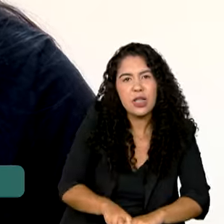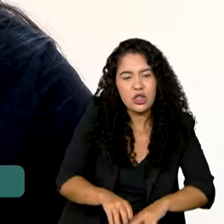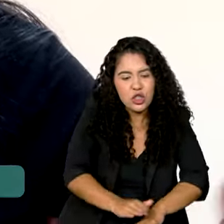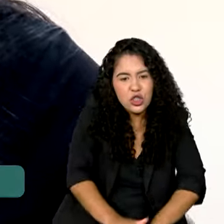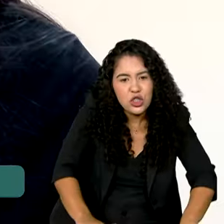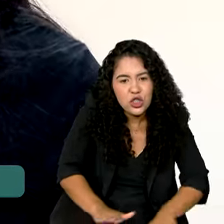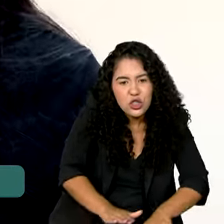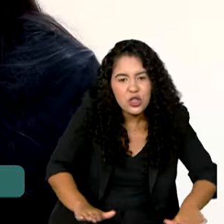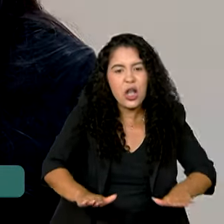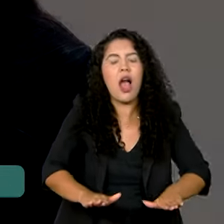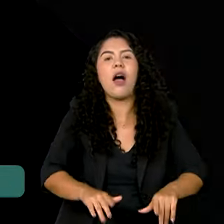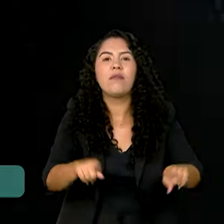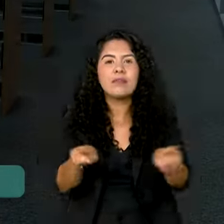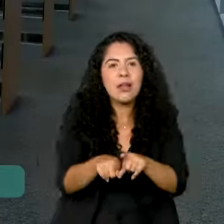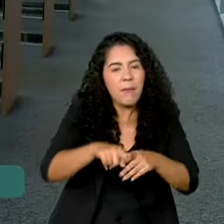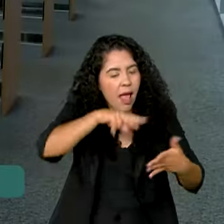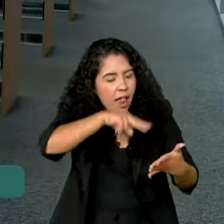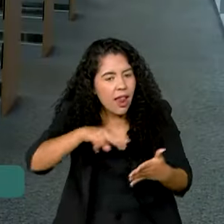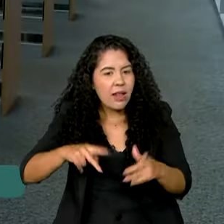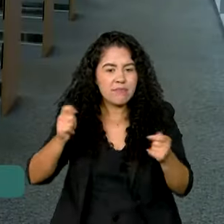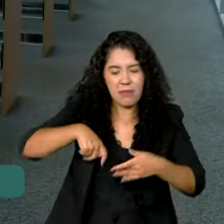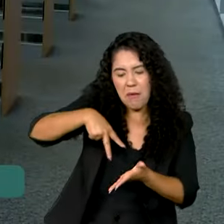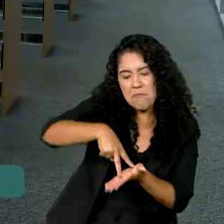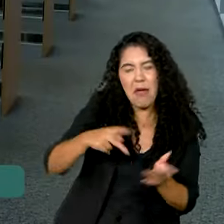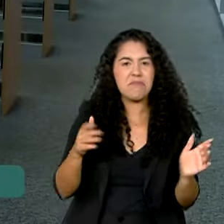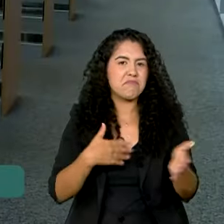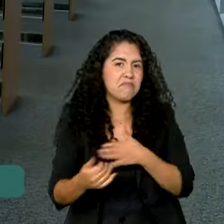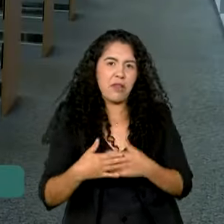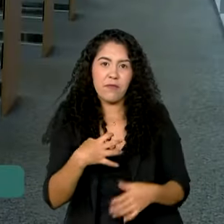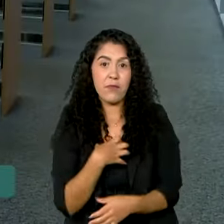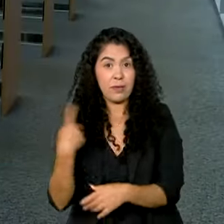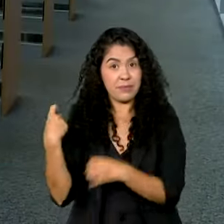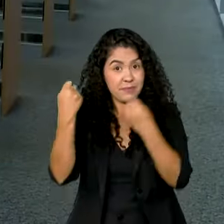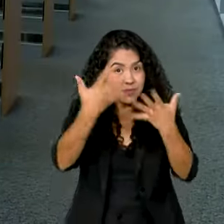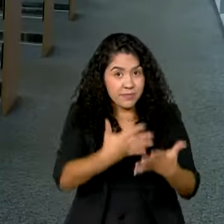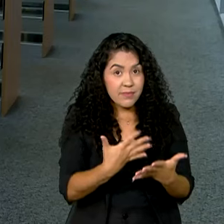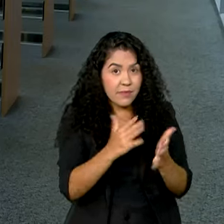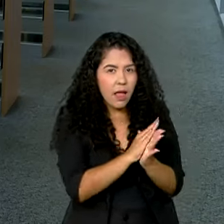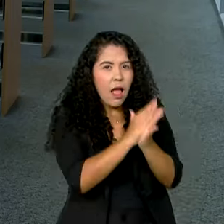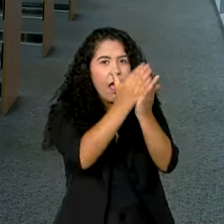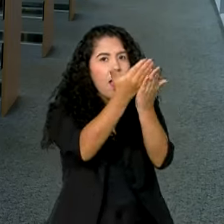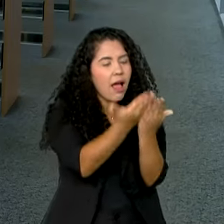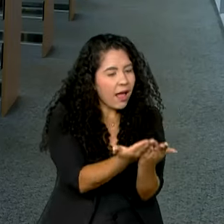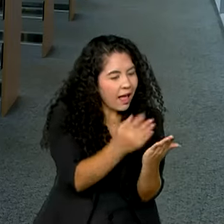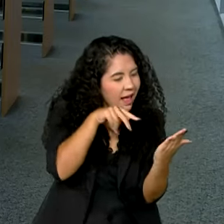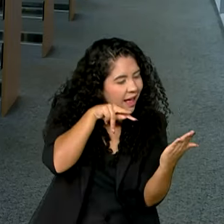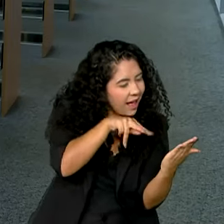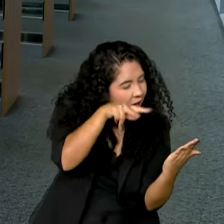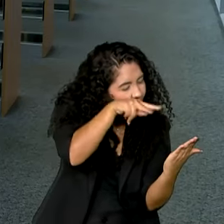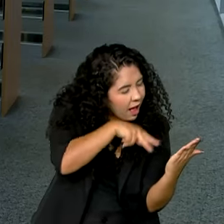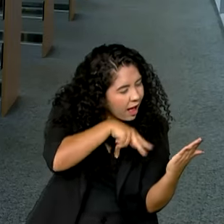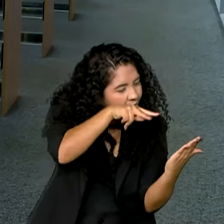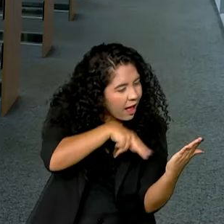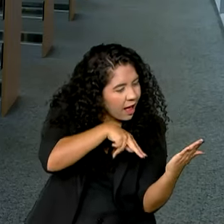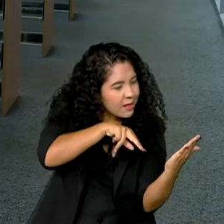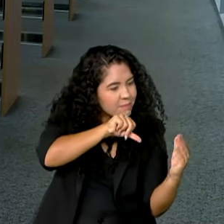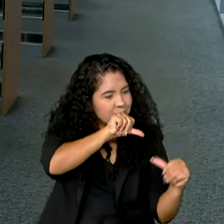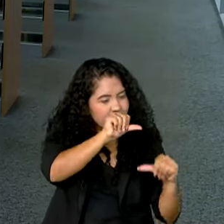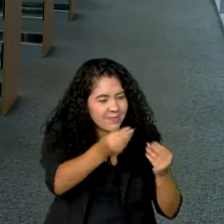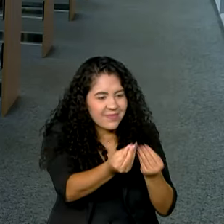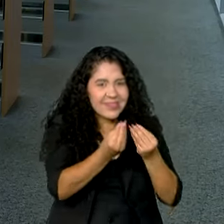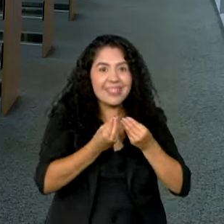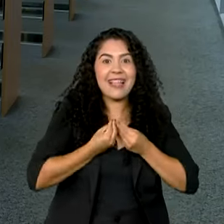cadeira, ficar lendo em pé. Se o livro é uma janela para o mundo, a leitura tem o poder de nos fazer